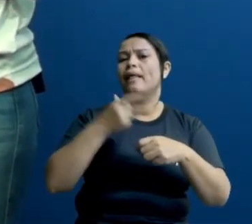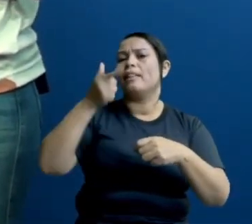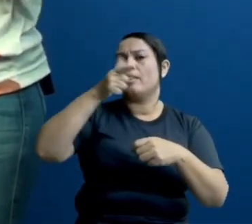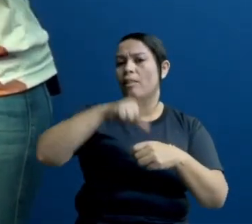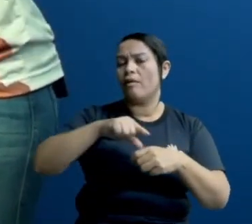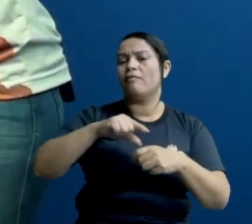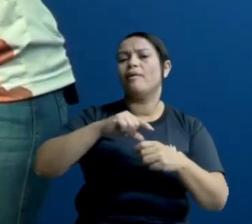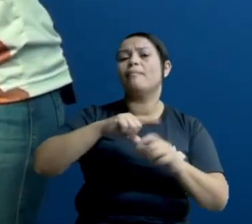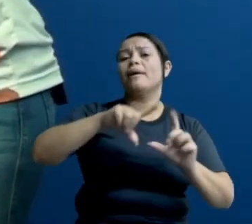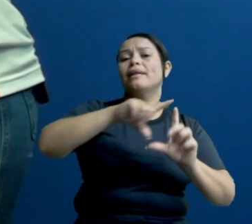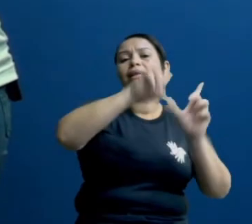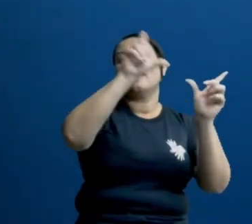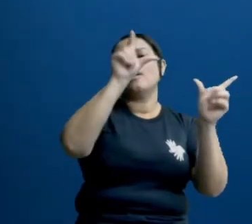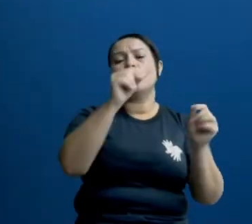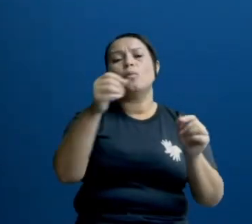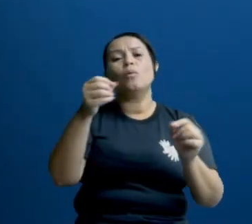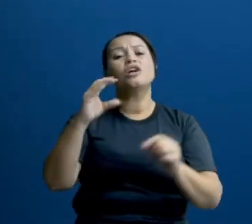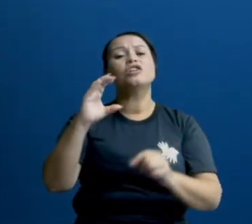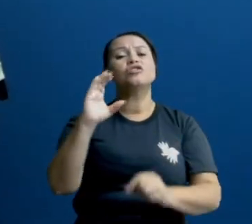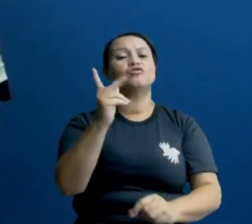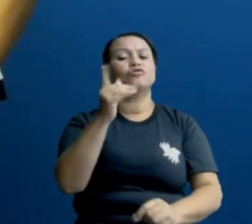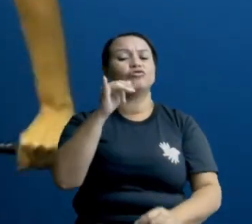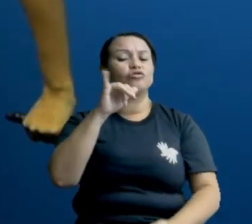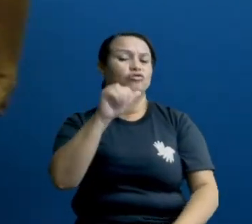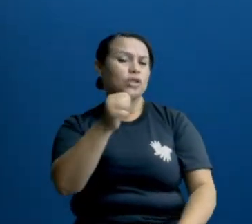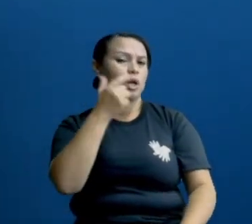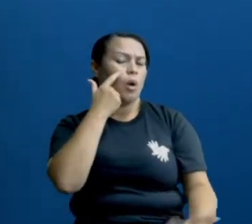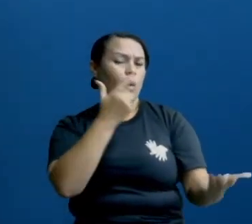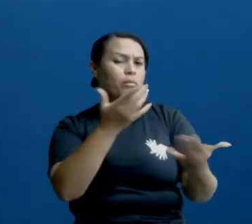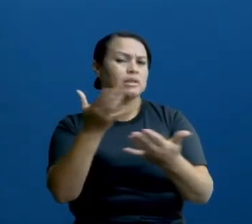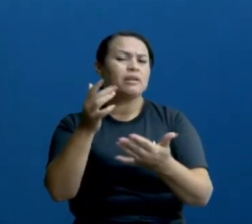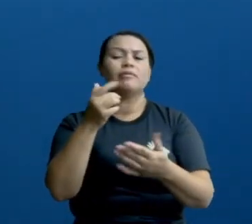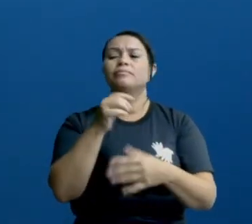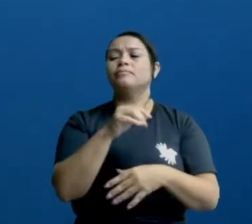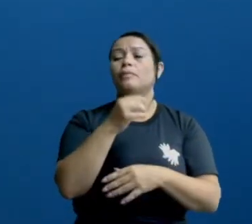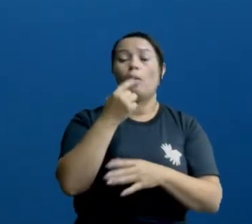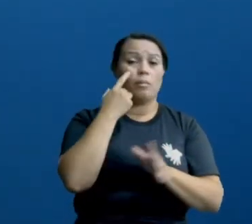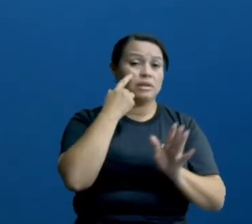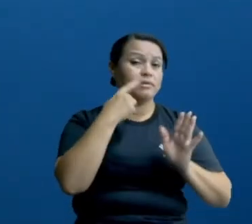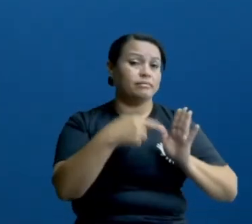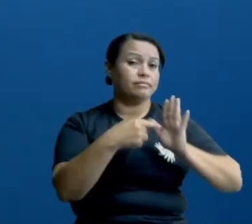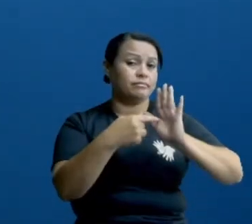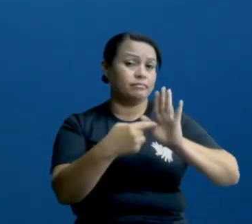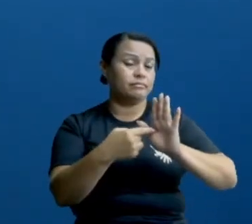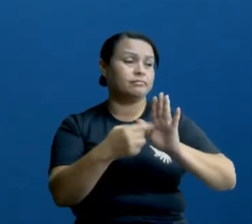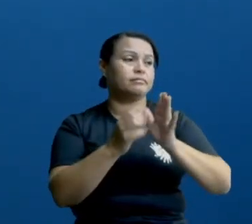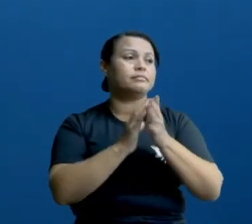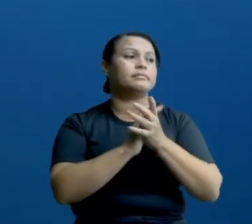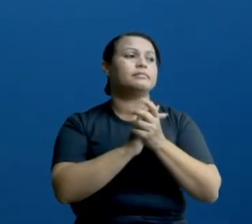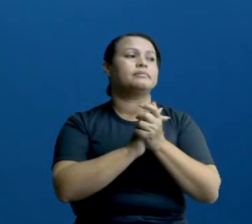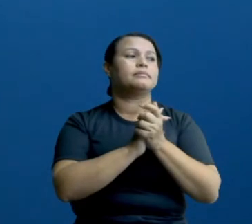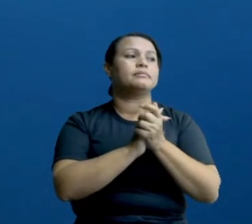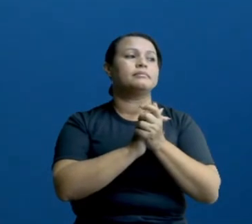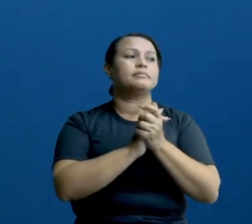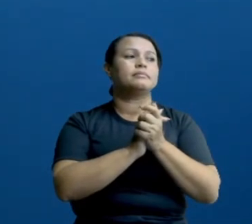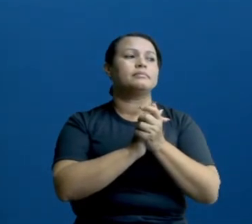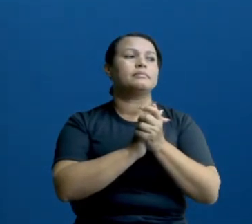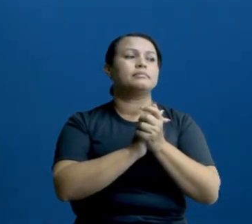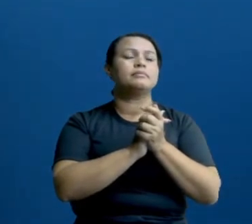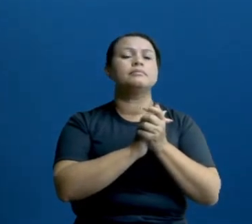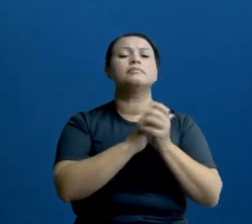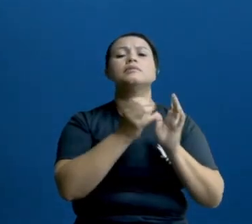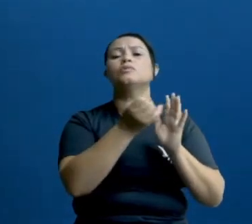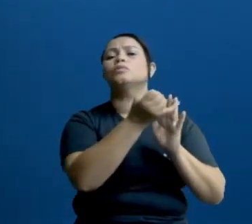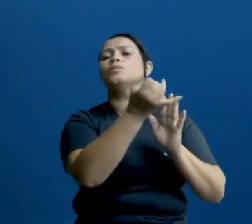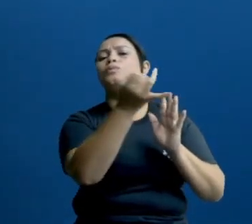cheia? Então, ó, a lua cheia, ela está aqui, certo? E aí vai se